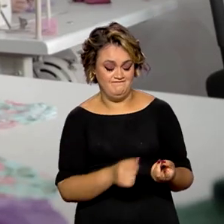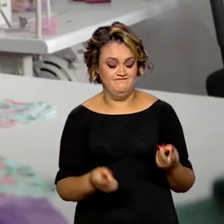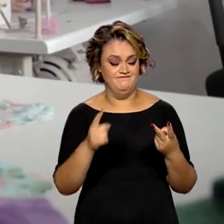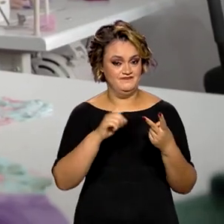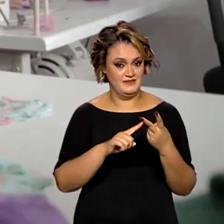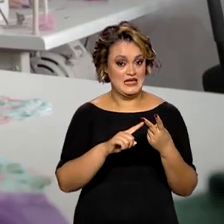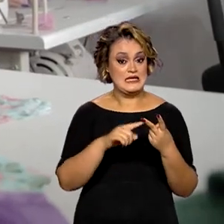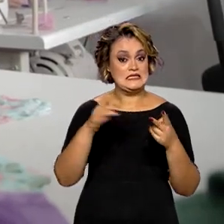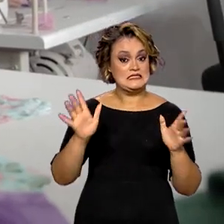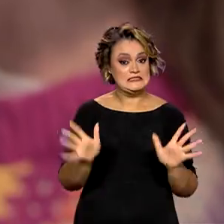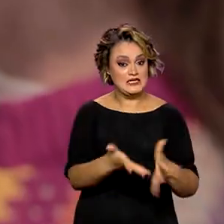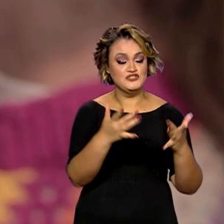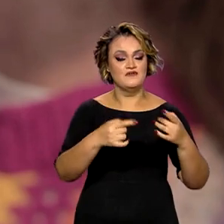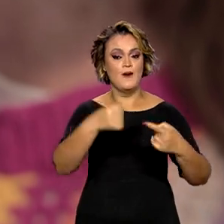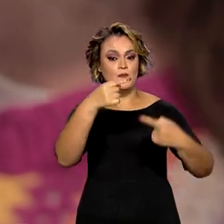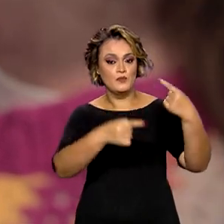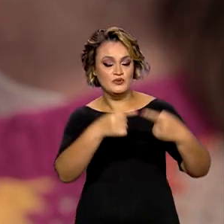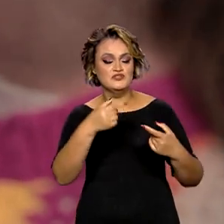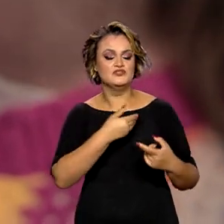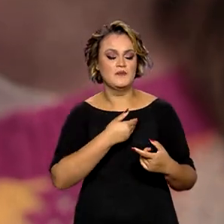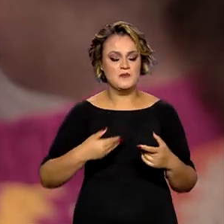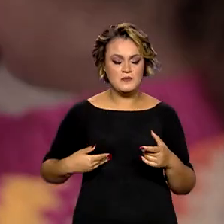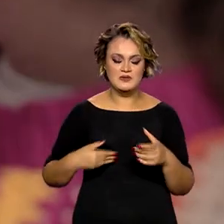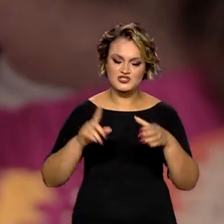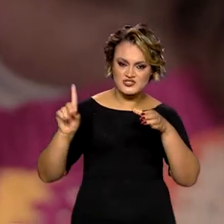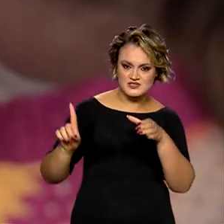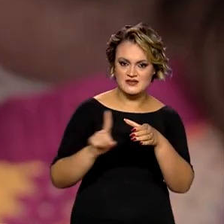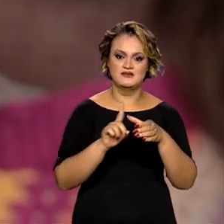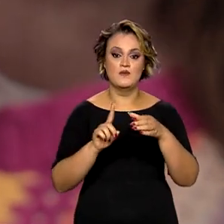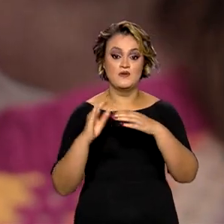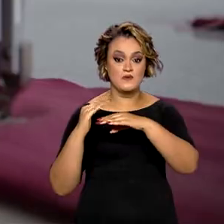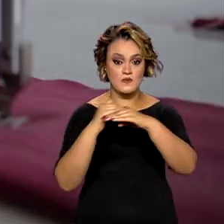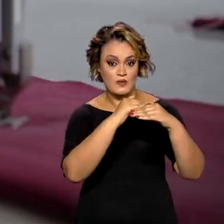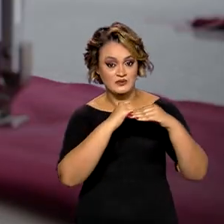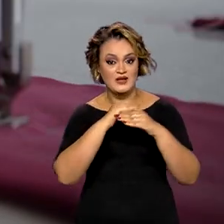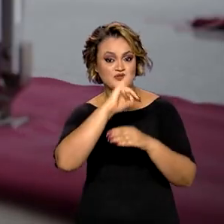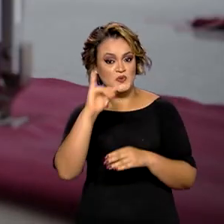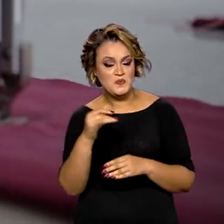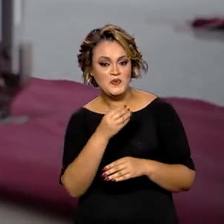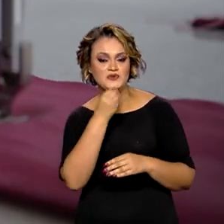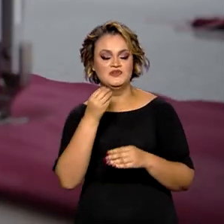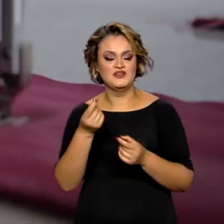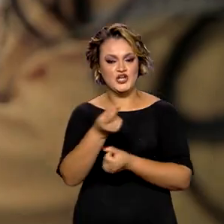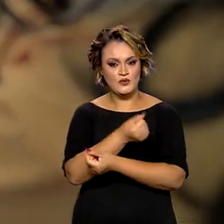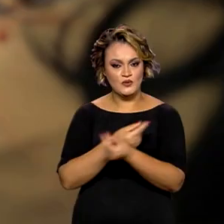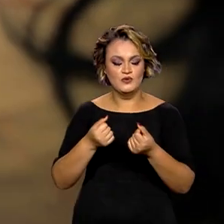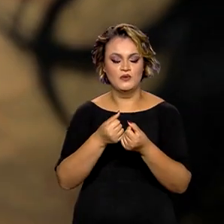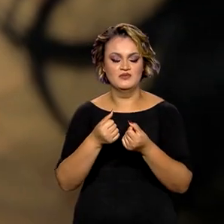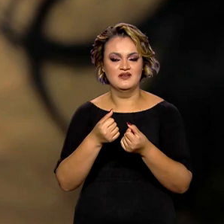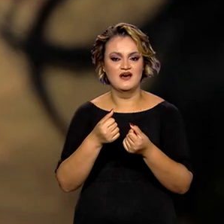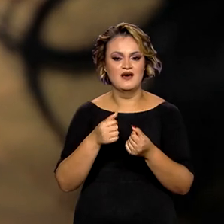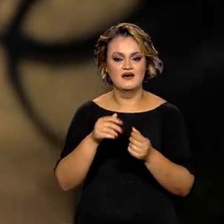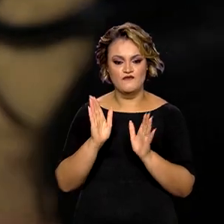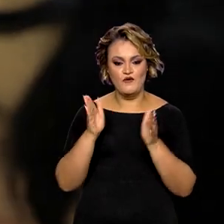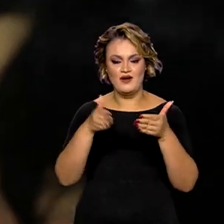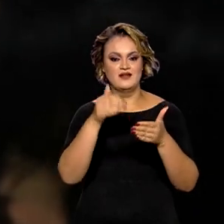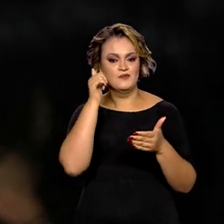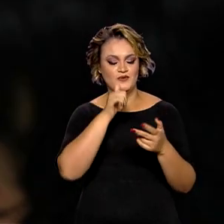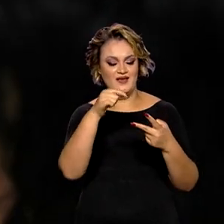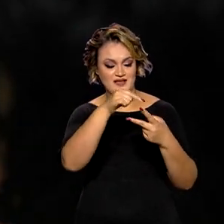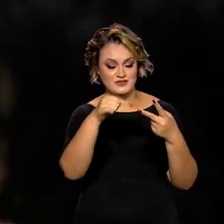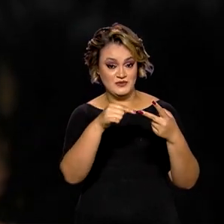e promover políticas públicas de inserção, igualdade e oportunidades econômicas e sociais a elas